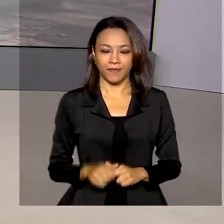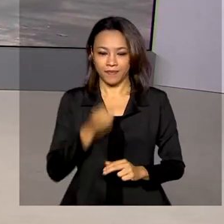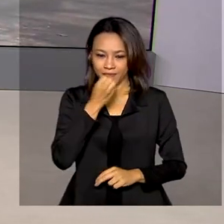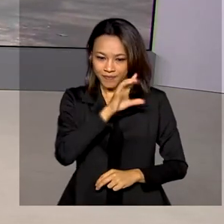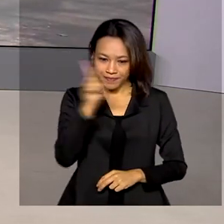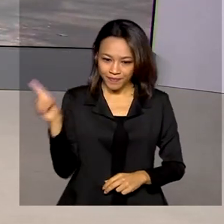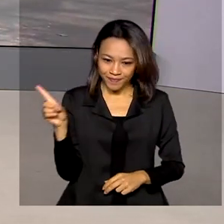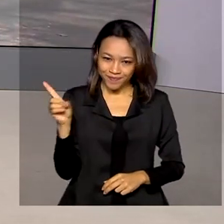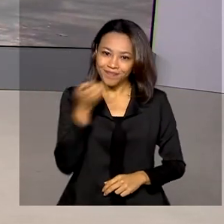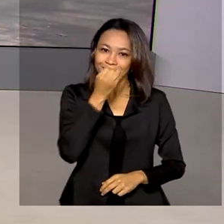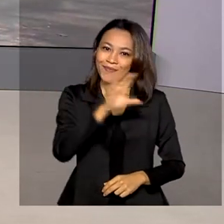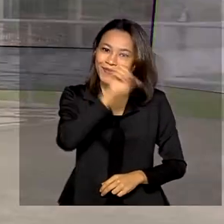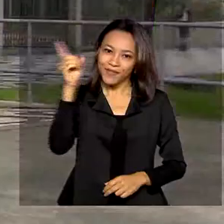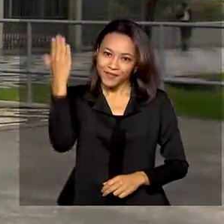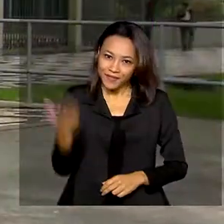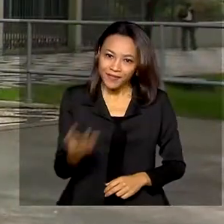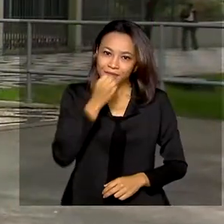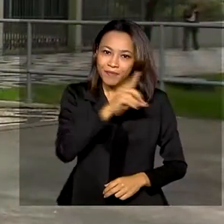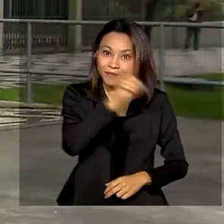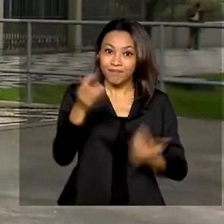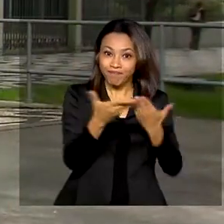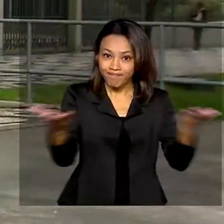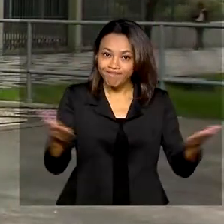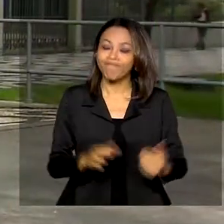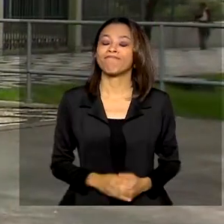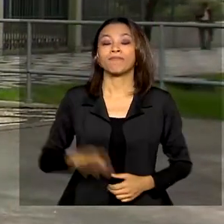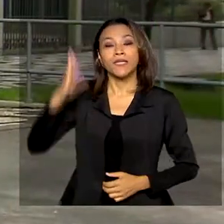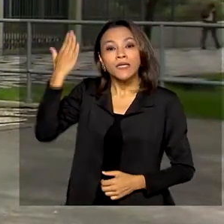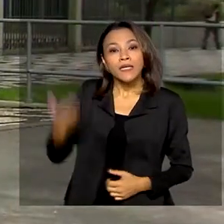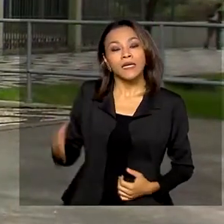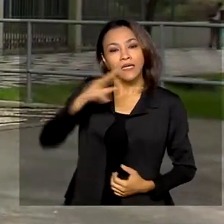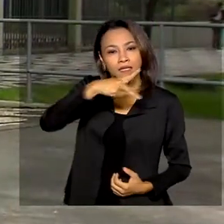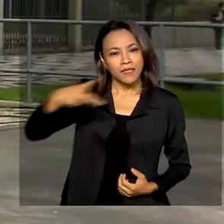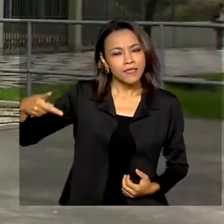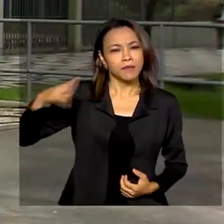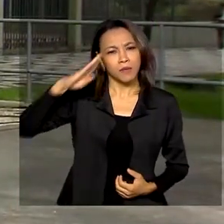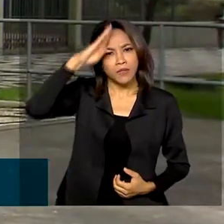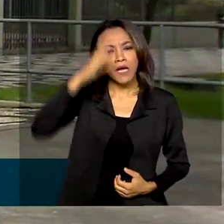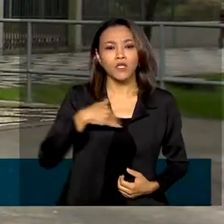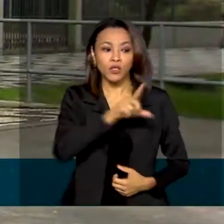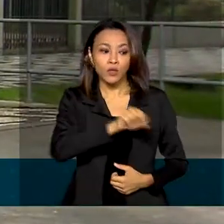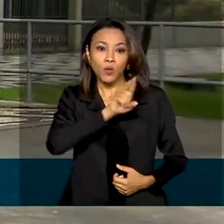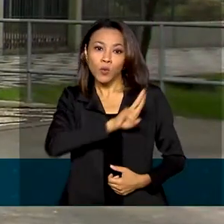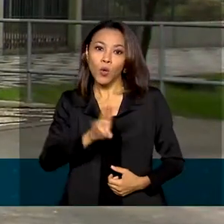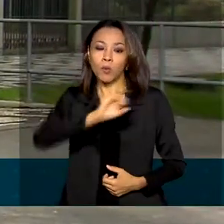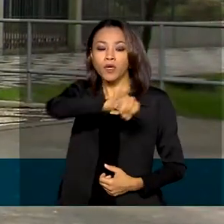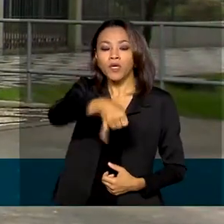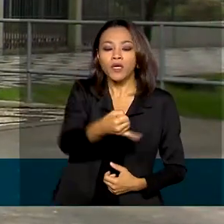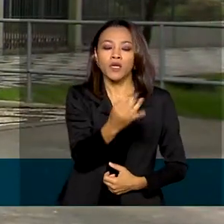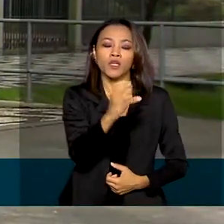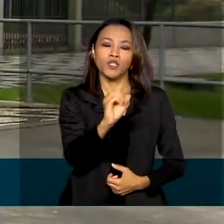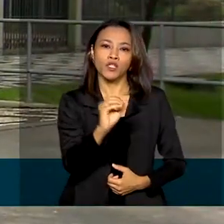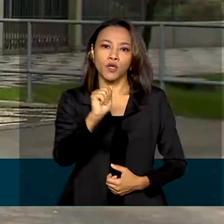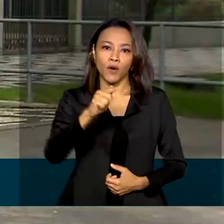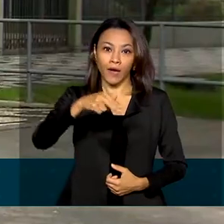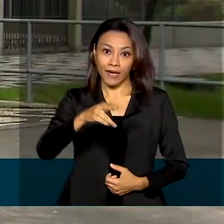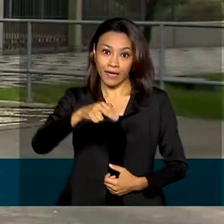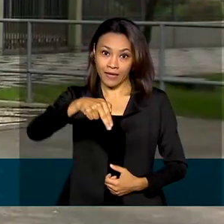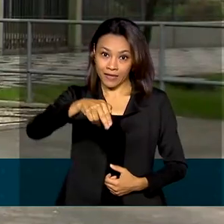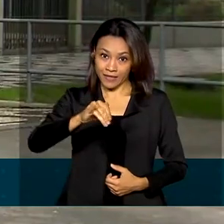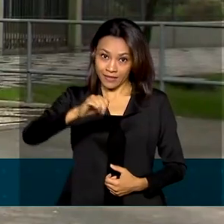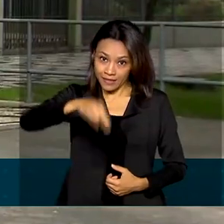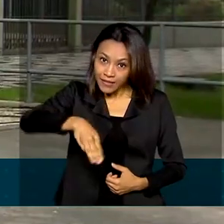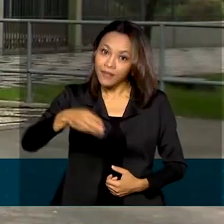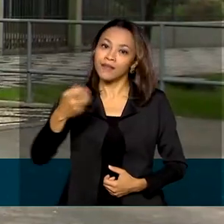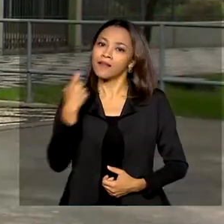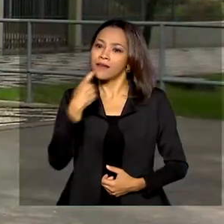Oi Renata, bom dia pra você, bom dia a todos. O presidente Jair Bolsonaro indicou o nome de Joaquim Silva e Luna na sexta-feira como conselheiro de